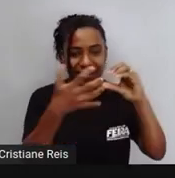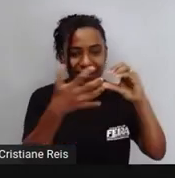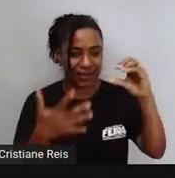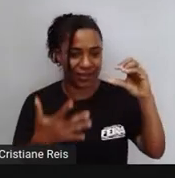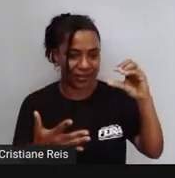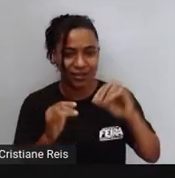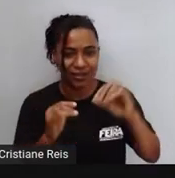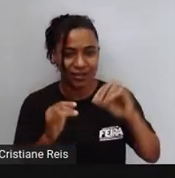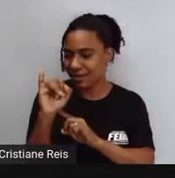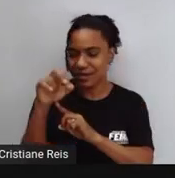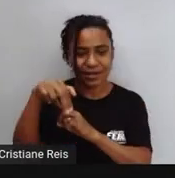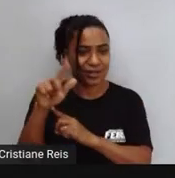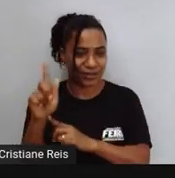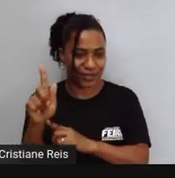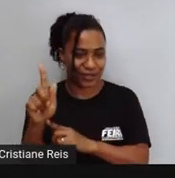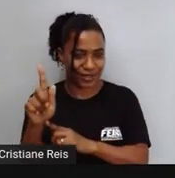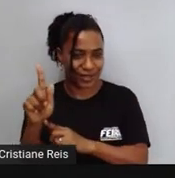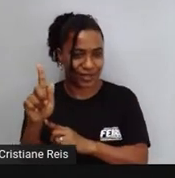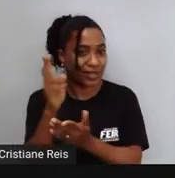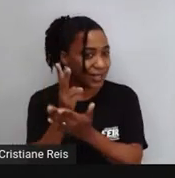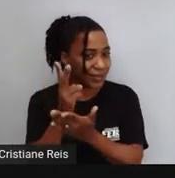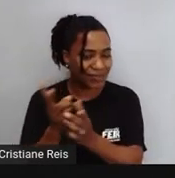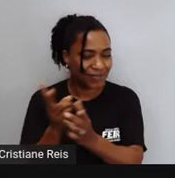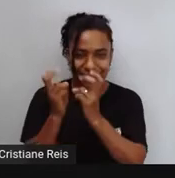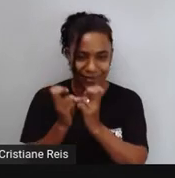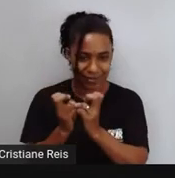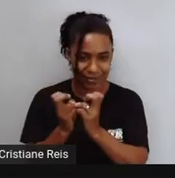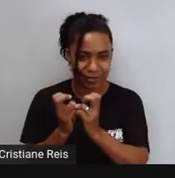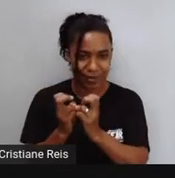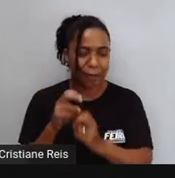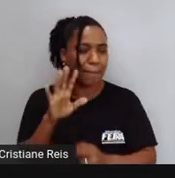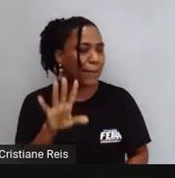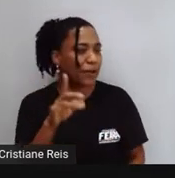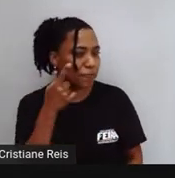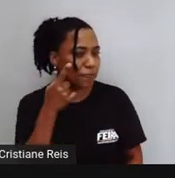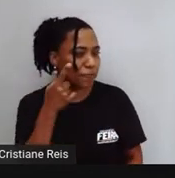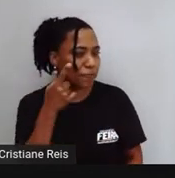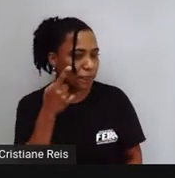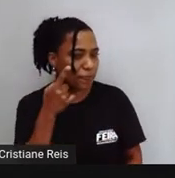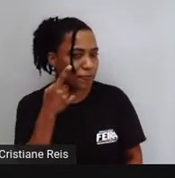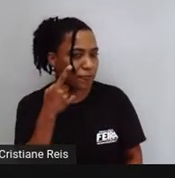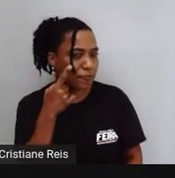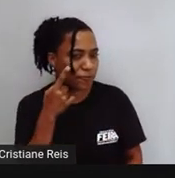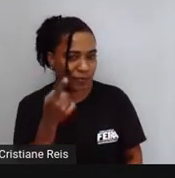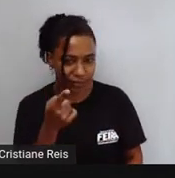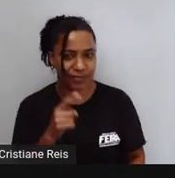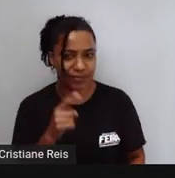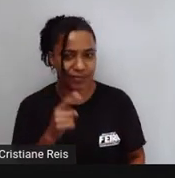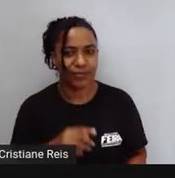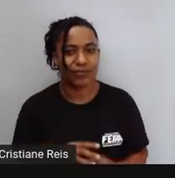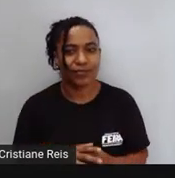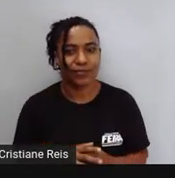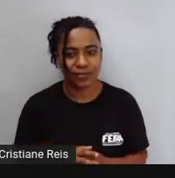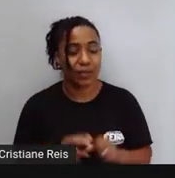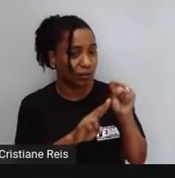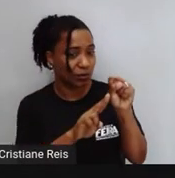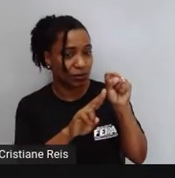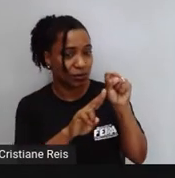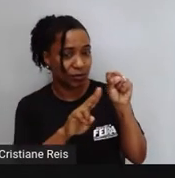ING Como já sabemos Mas observem que neste caso aqui Swing